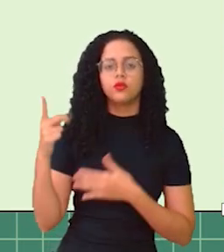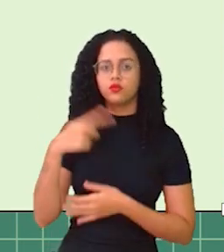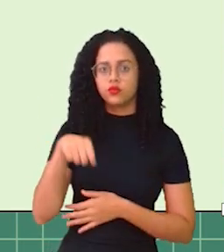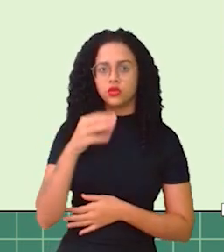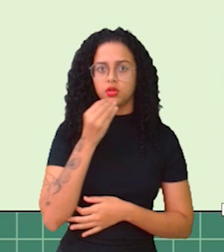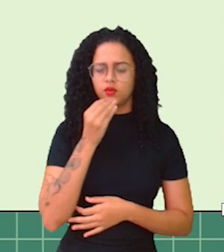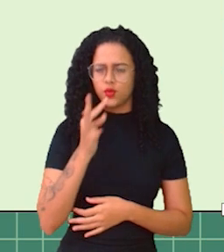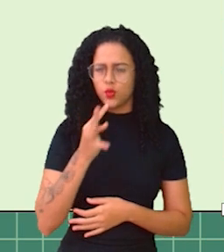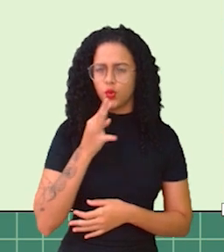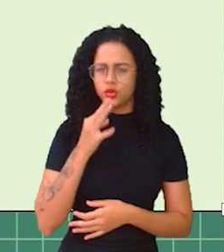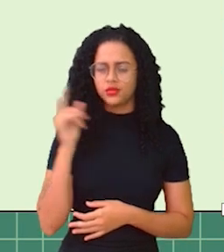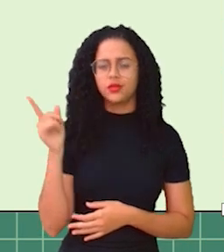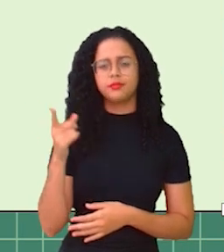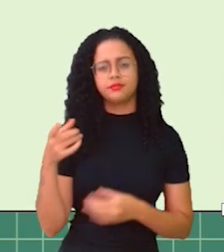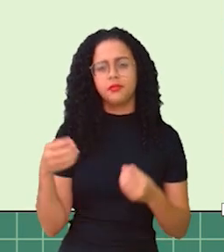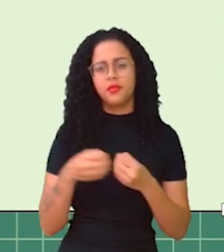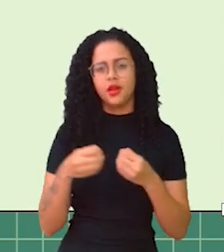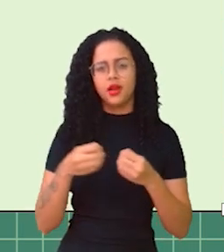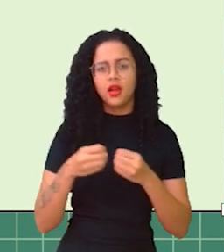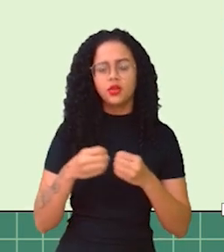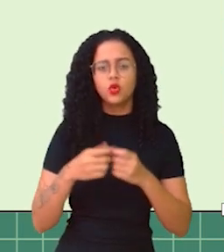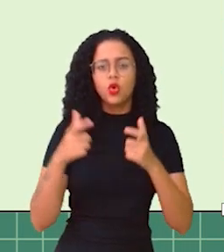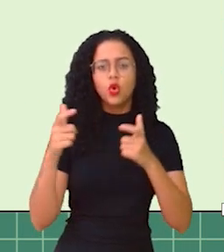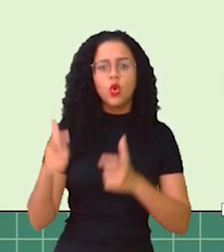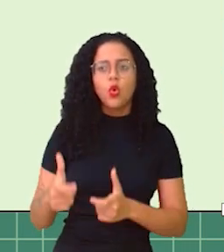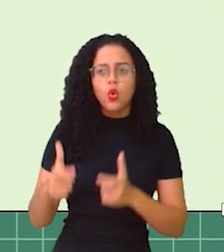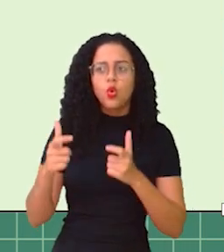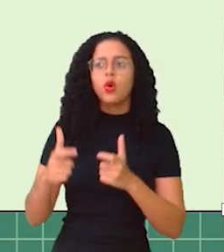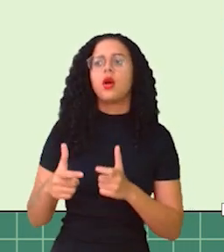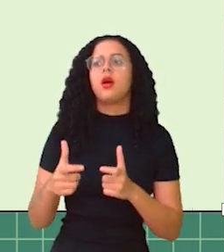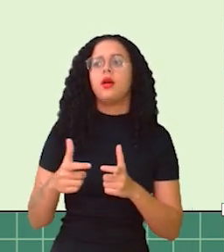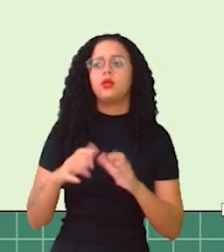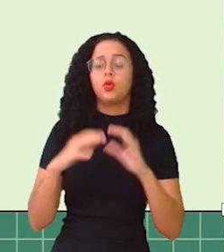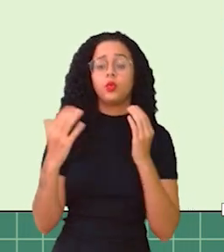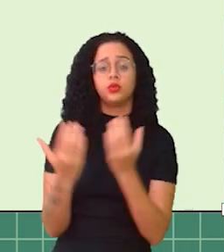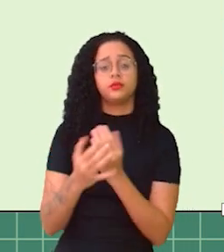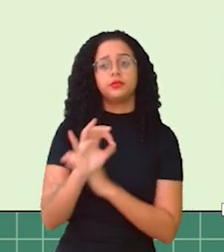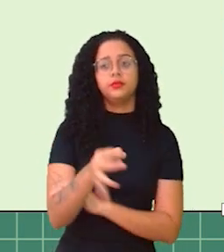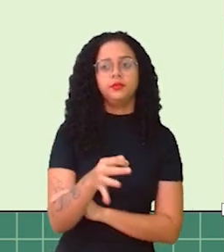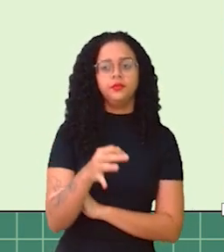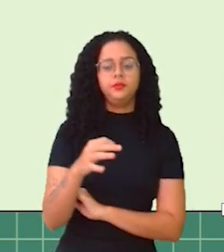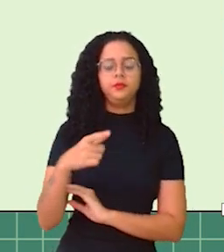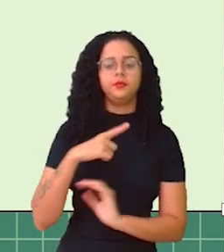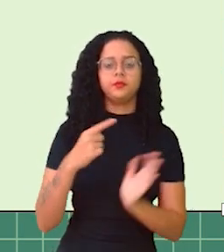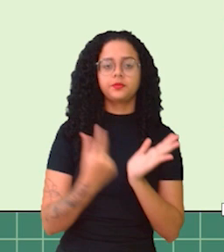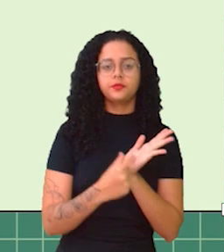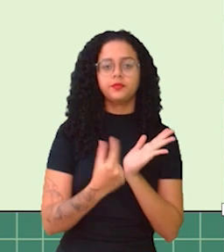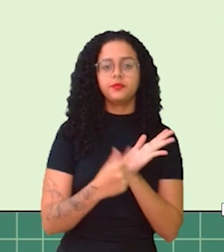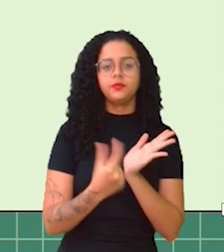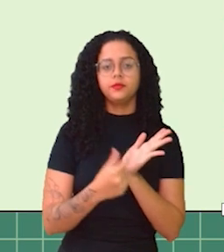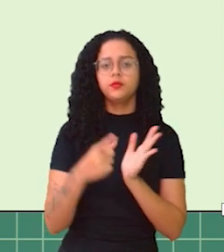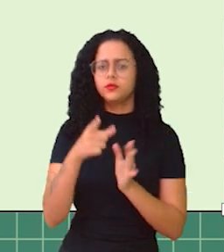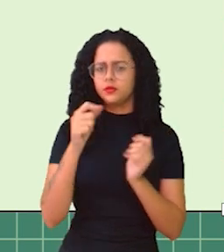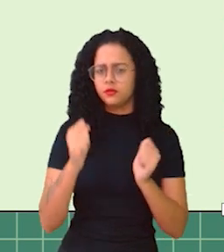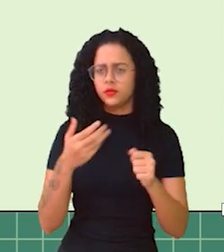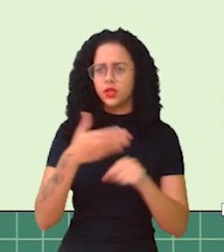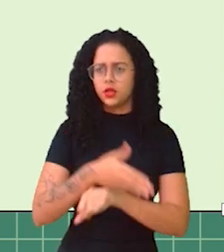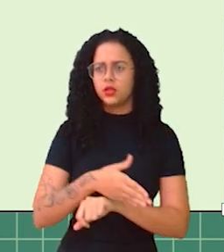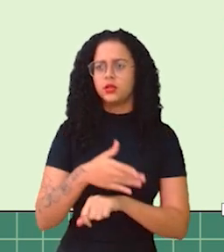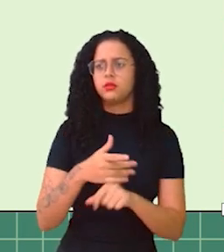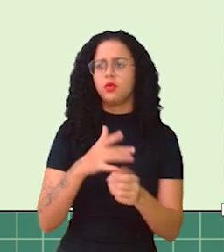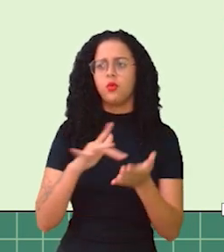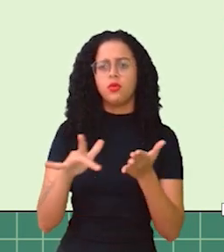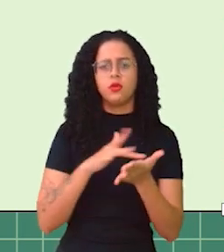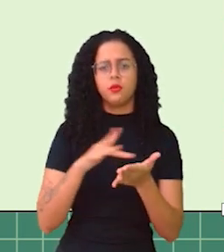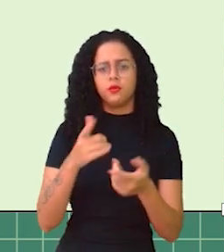um pouco mais, né, que é mais próximo dos locais, das comunidades, né? Tem esse aplicativo. Você pode entrar aí com o